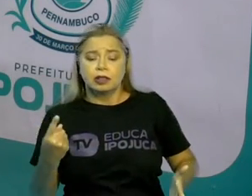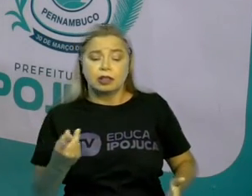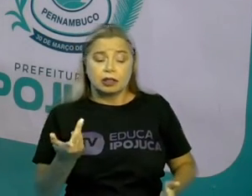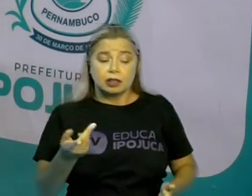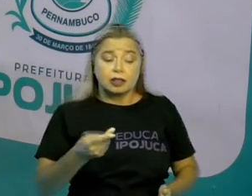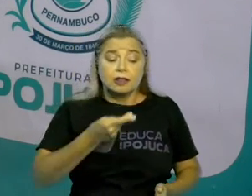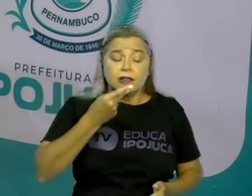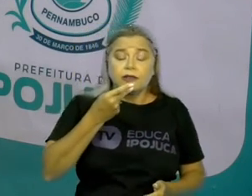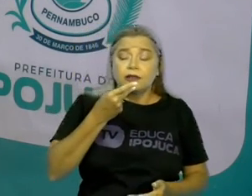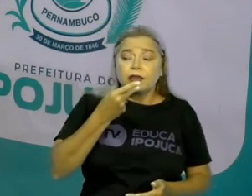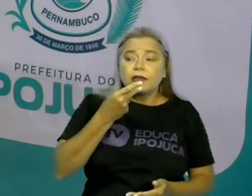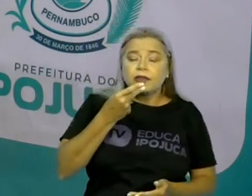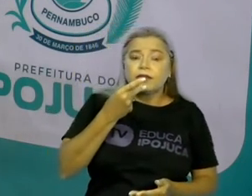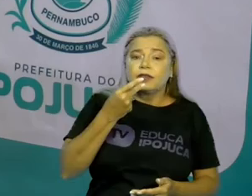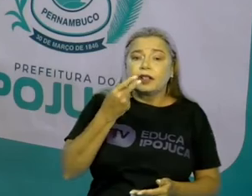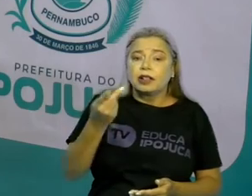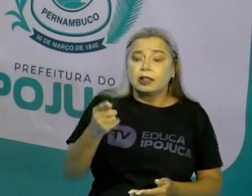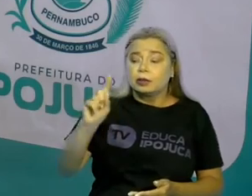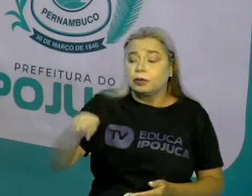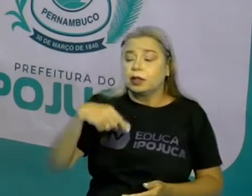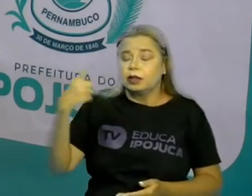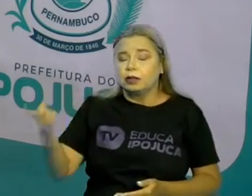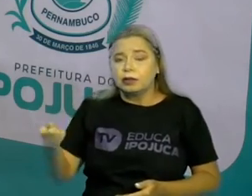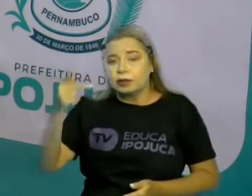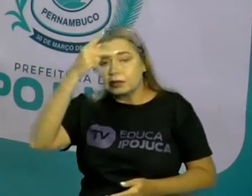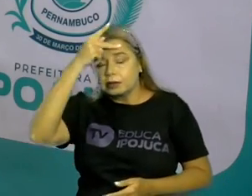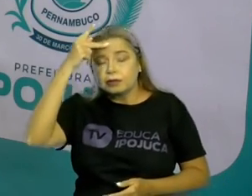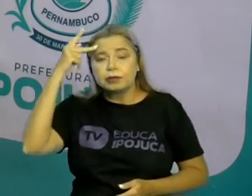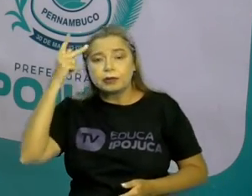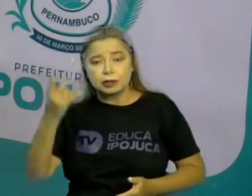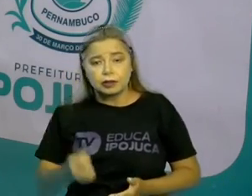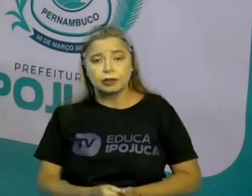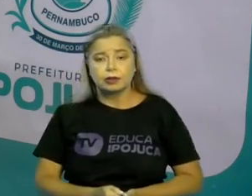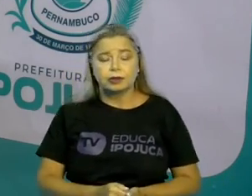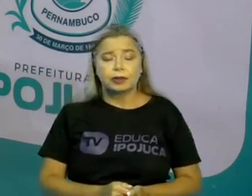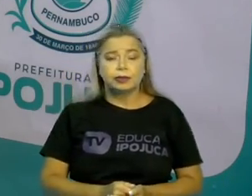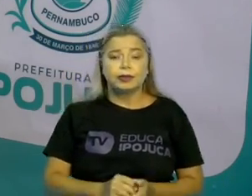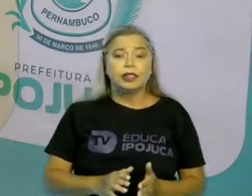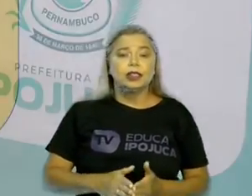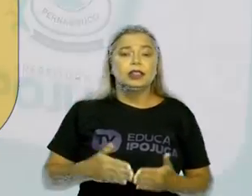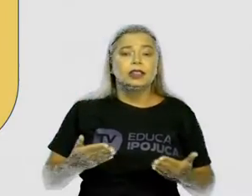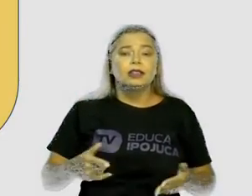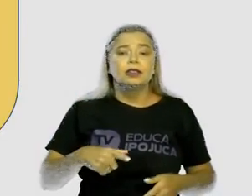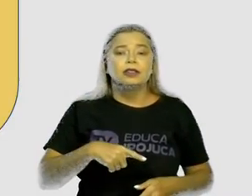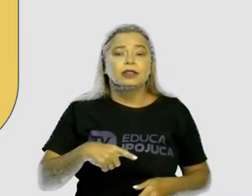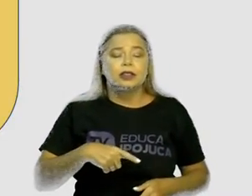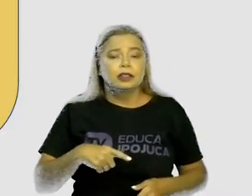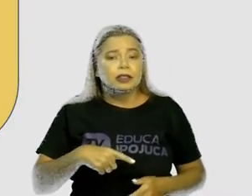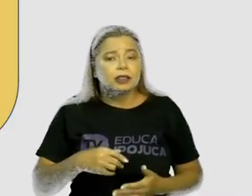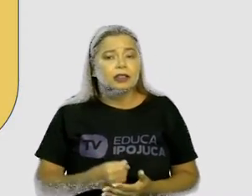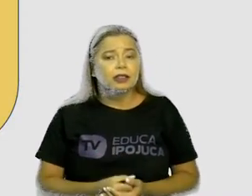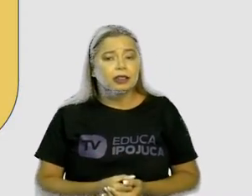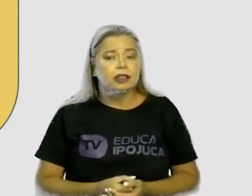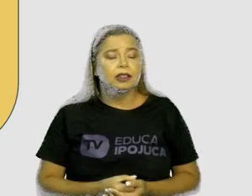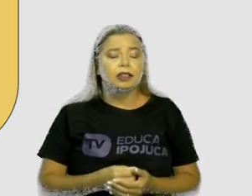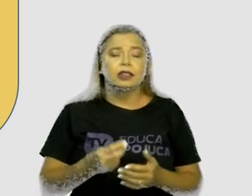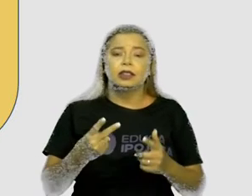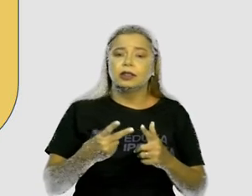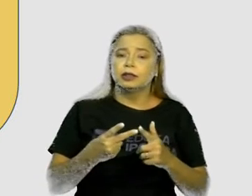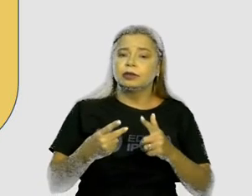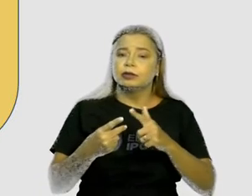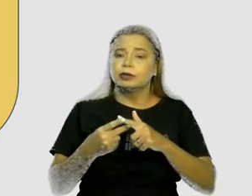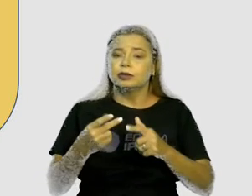contando para alguém. E aí, os personagens. Neste caso, os personagens, as